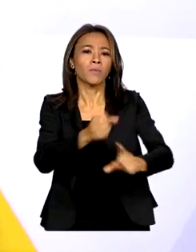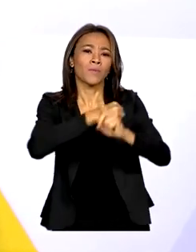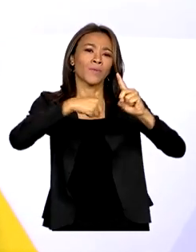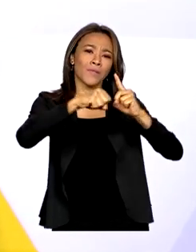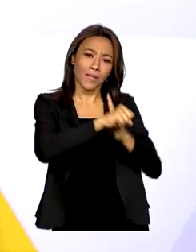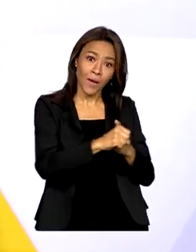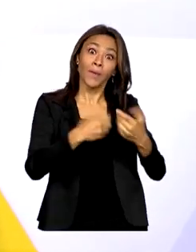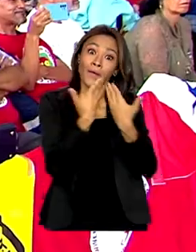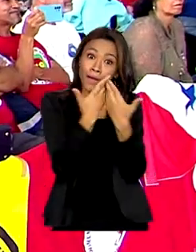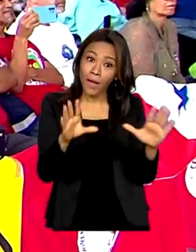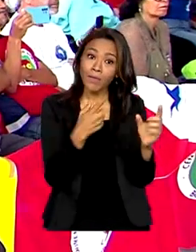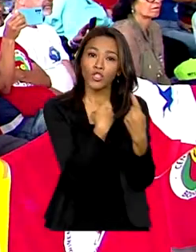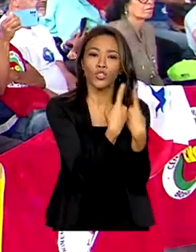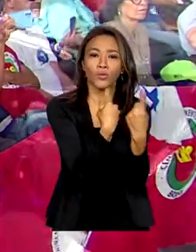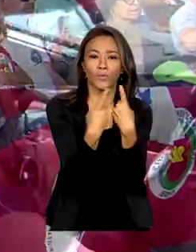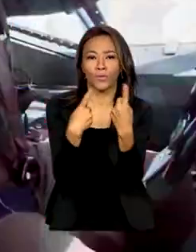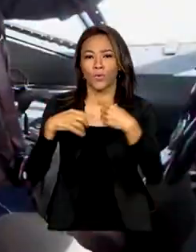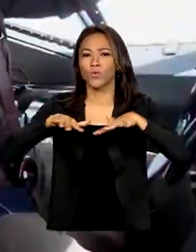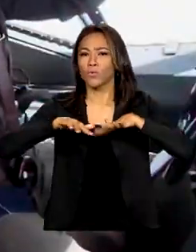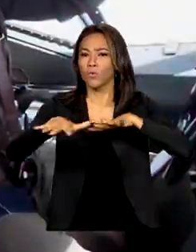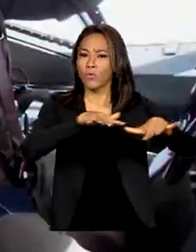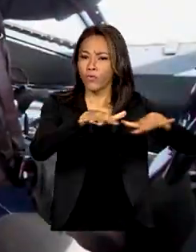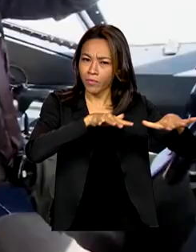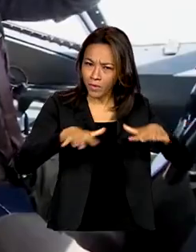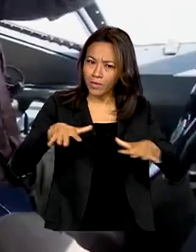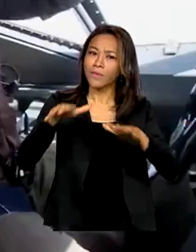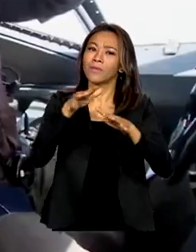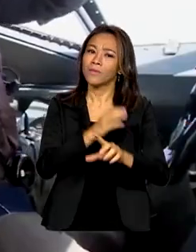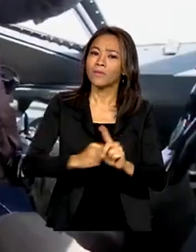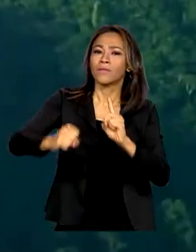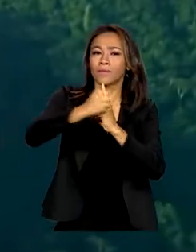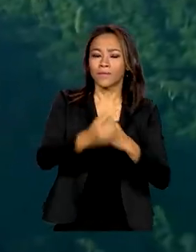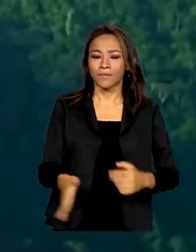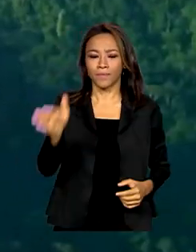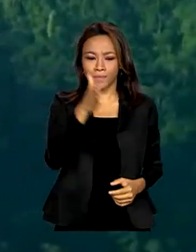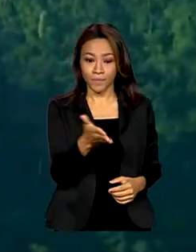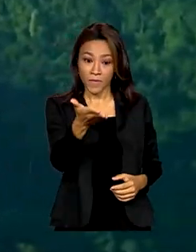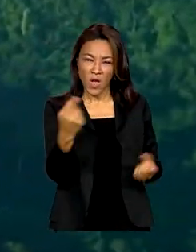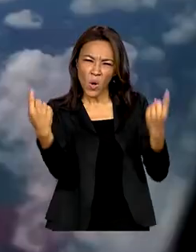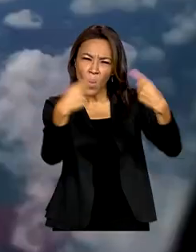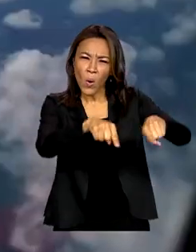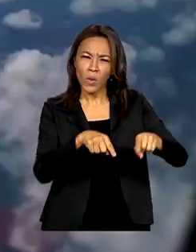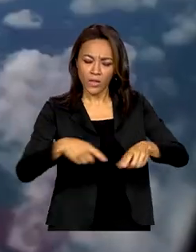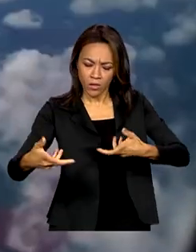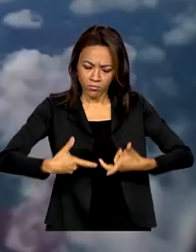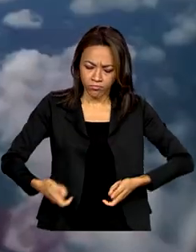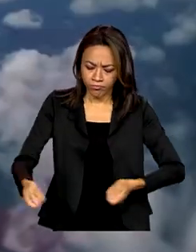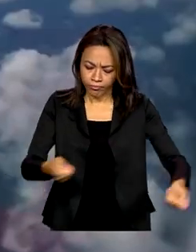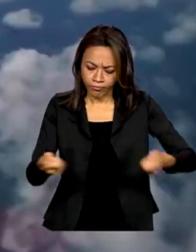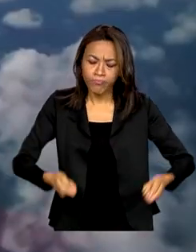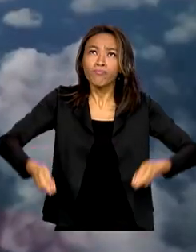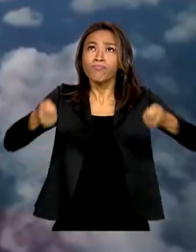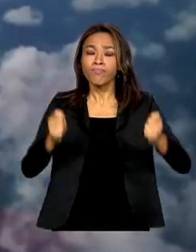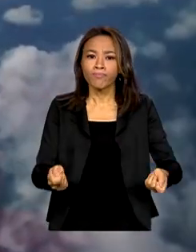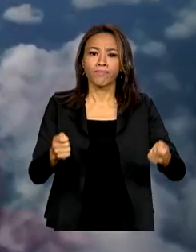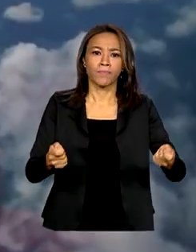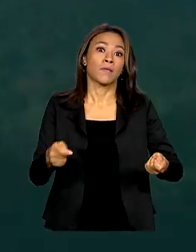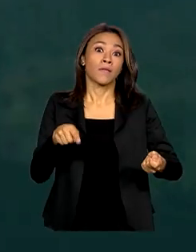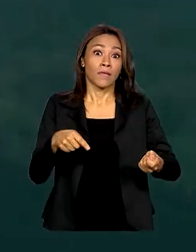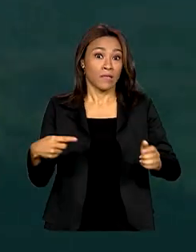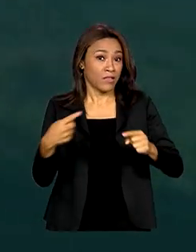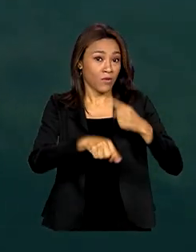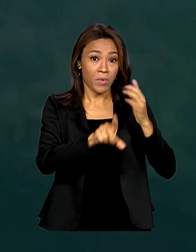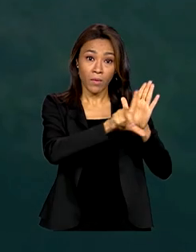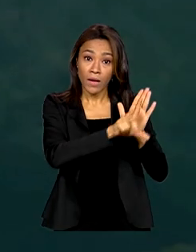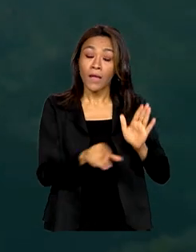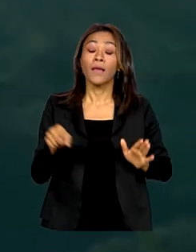movimentos da sociedade civil. Combate ao garimpo ilegal, FAB começa a controlar espaço aéreo